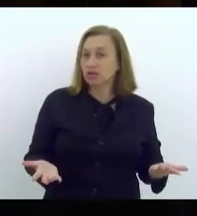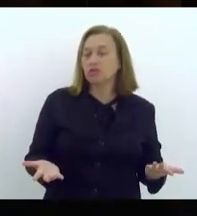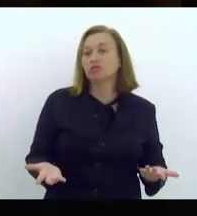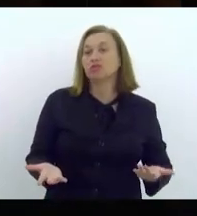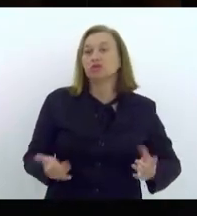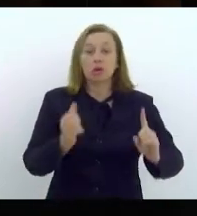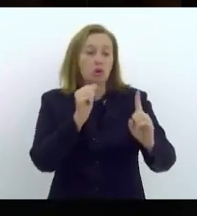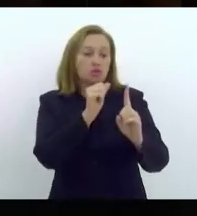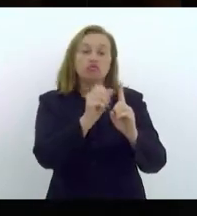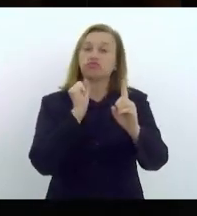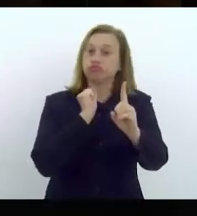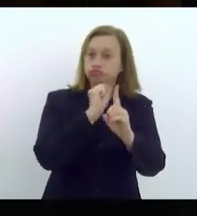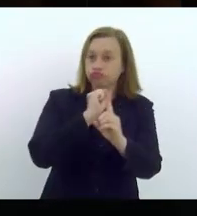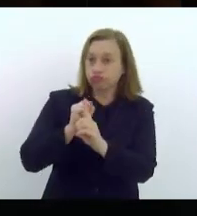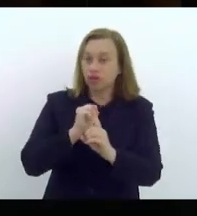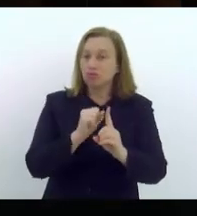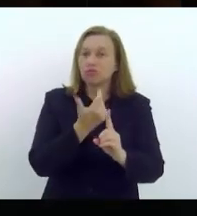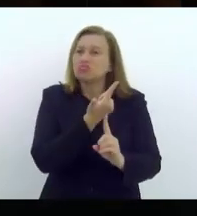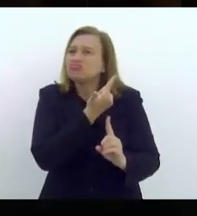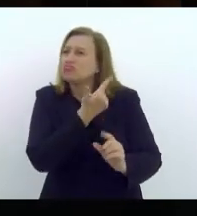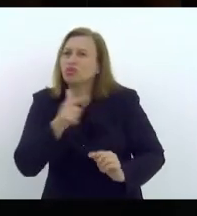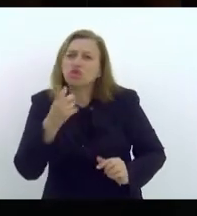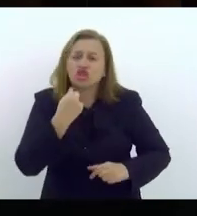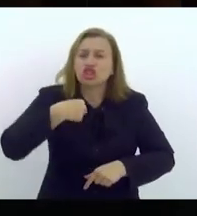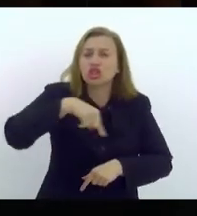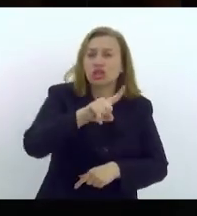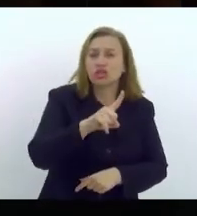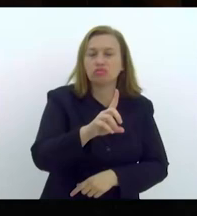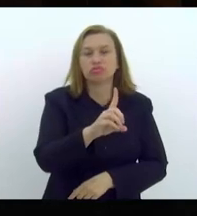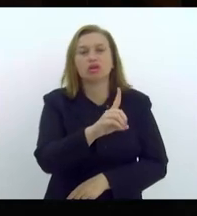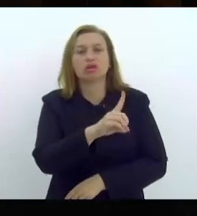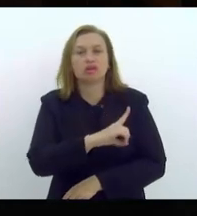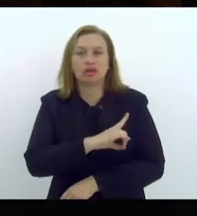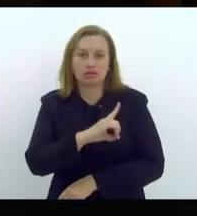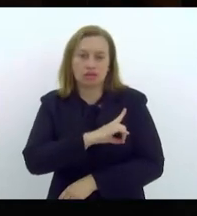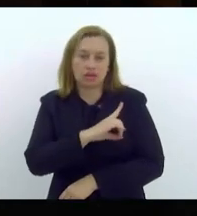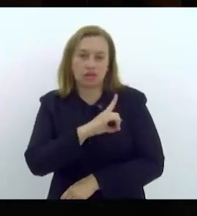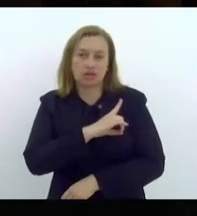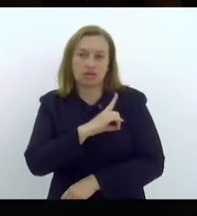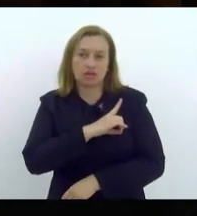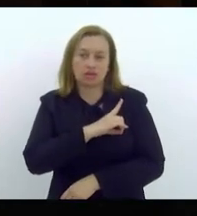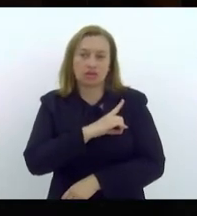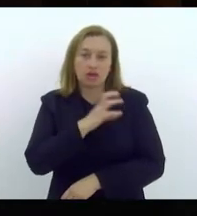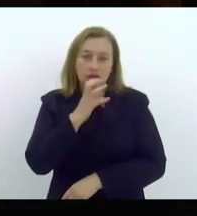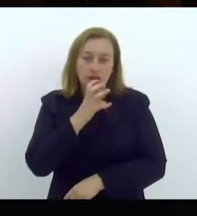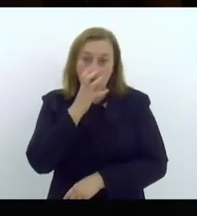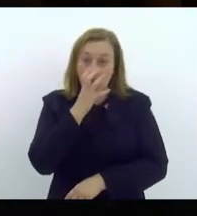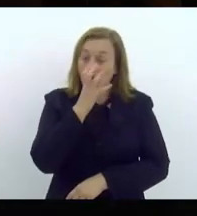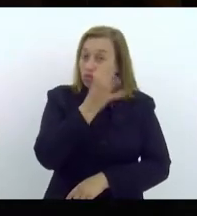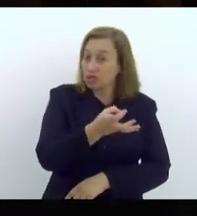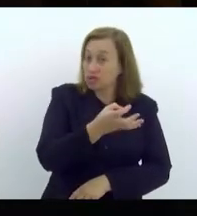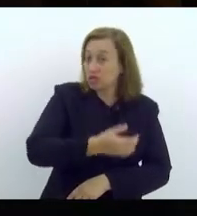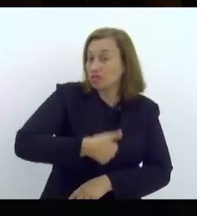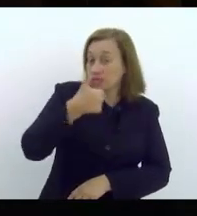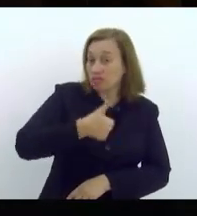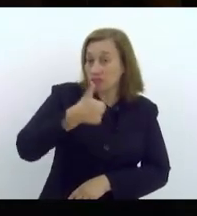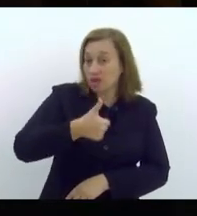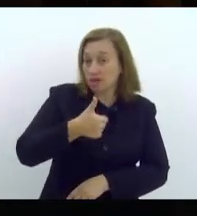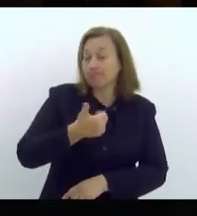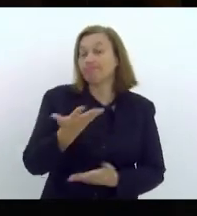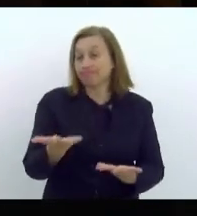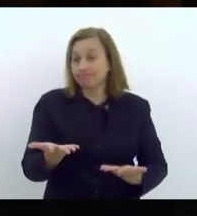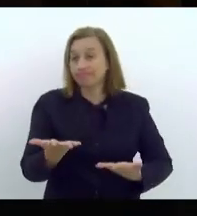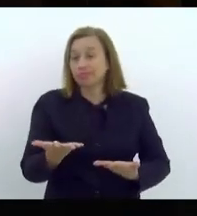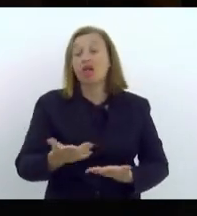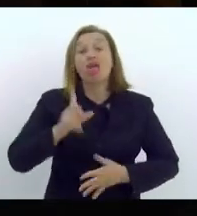feminicídio, não tinham ido à polícia fazer a primeira denúncia. Então, a primeira denúncia, ela é também